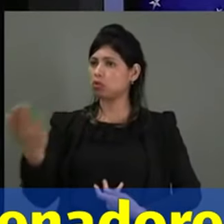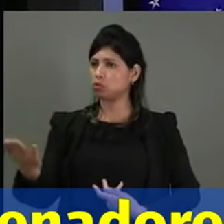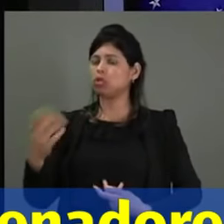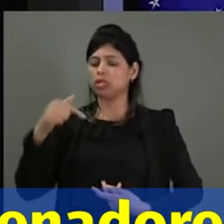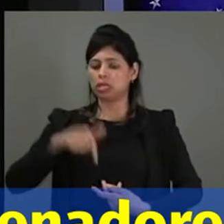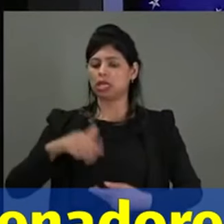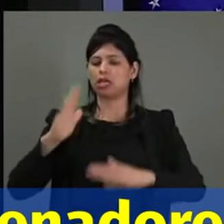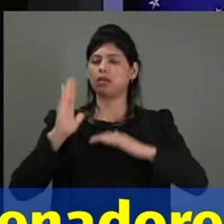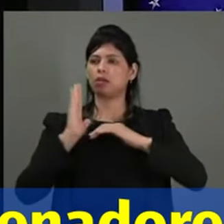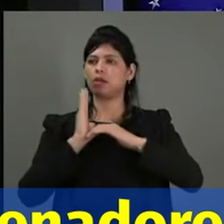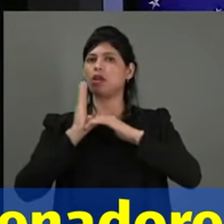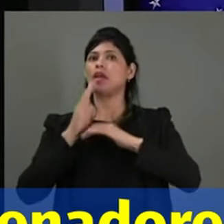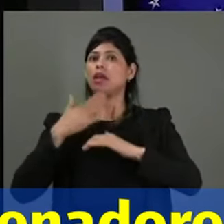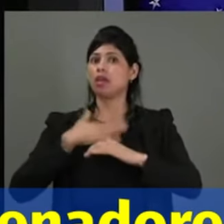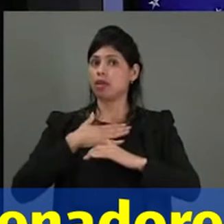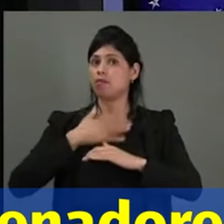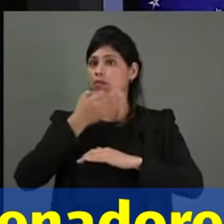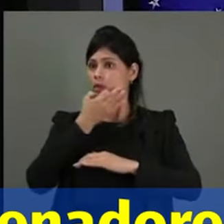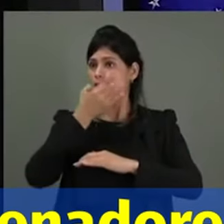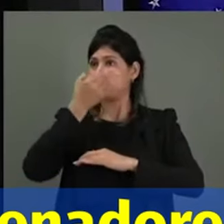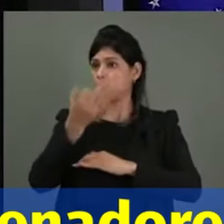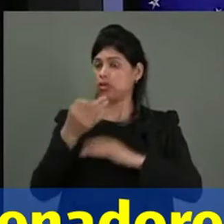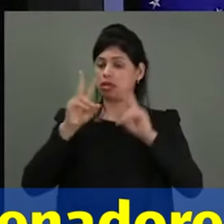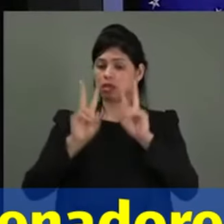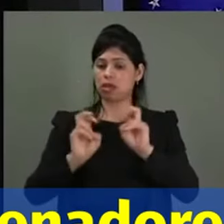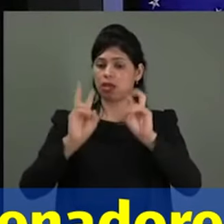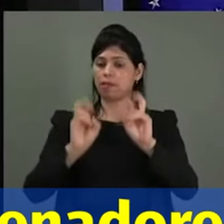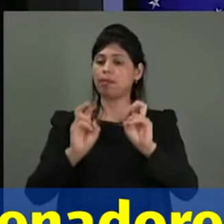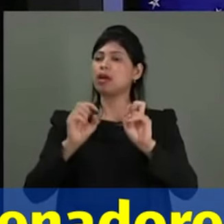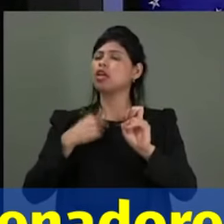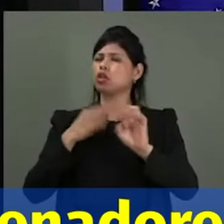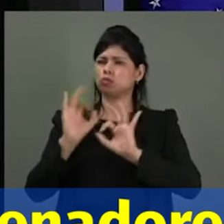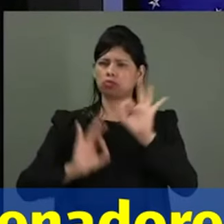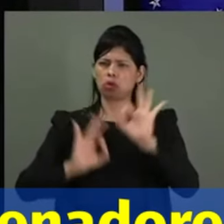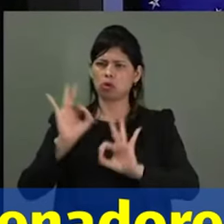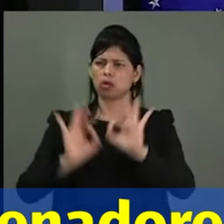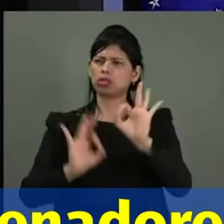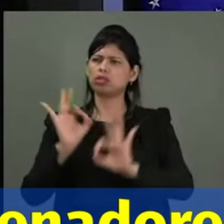E o meu pronunciamento, que nós preparamos com todo carinho,